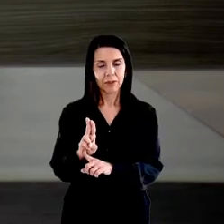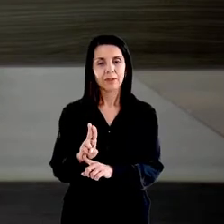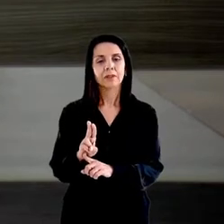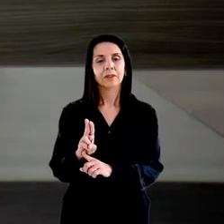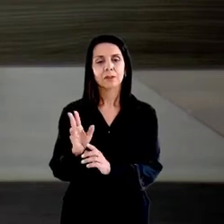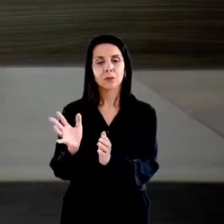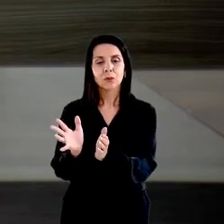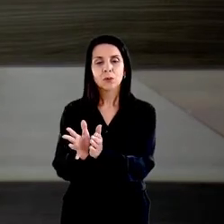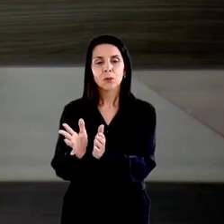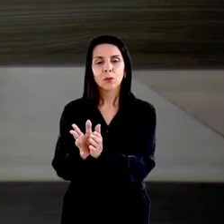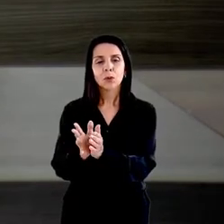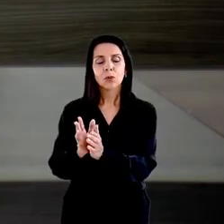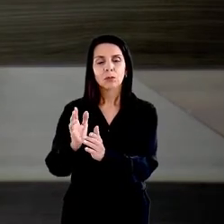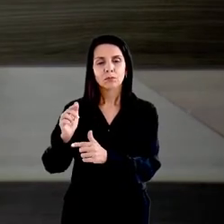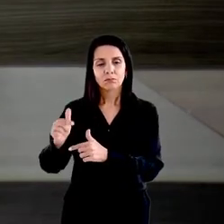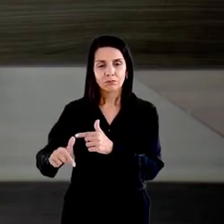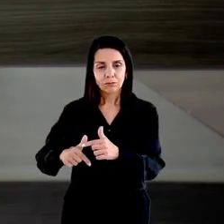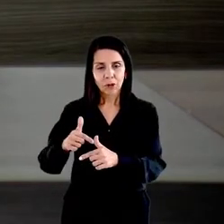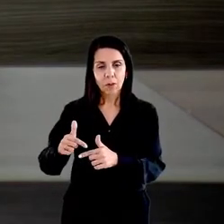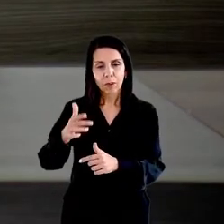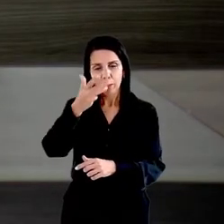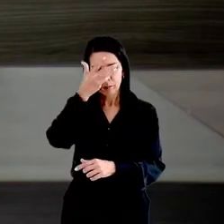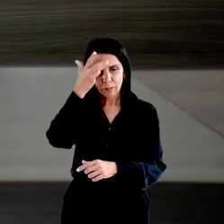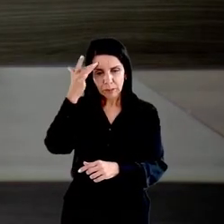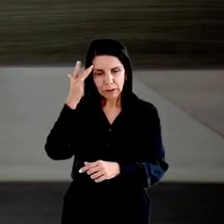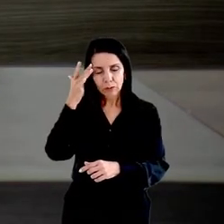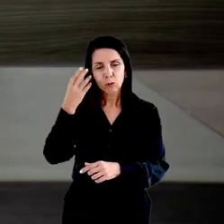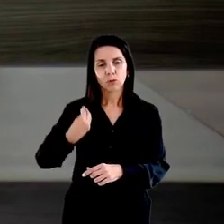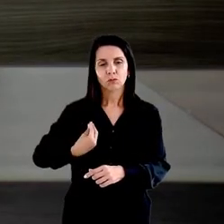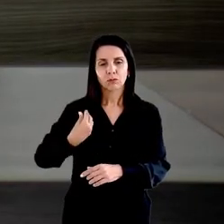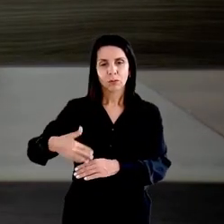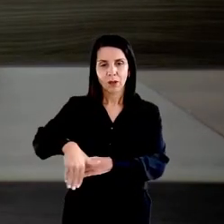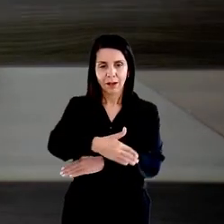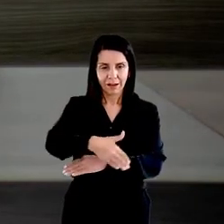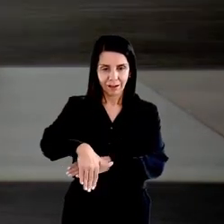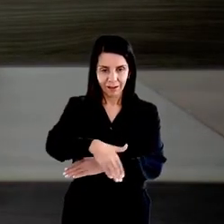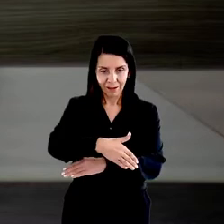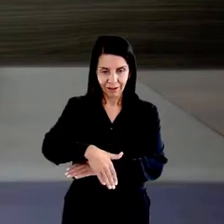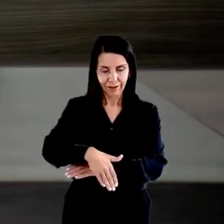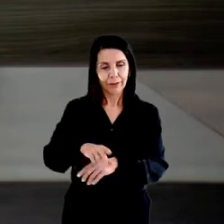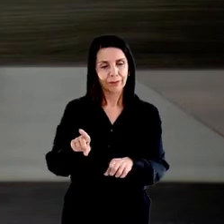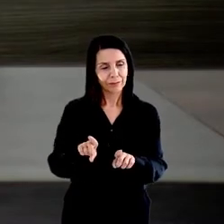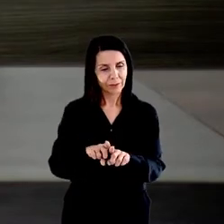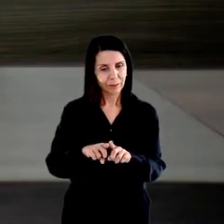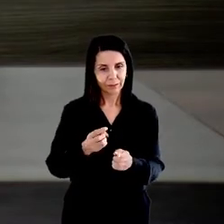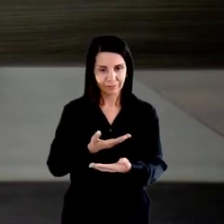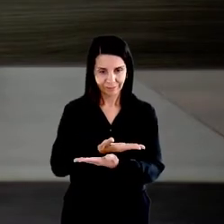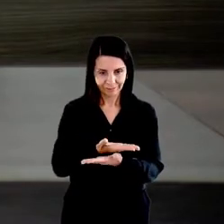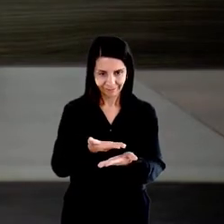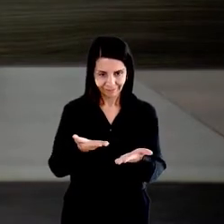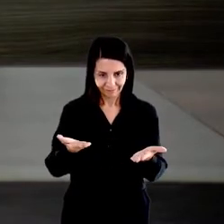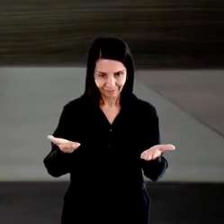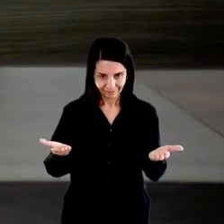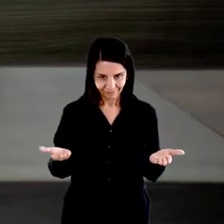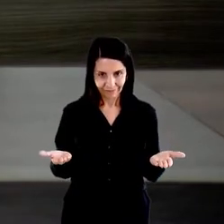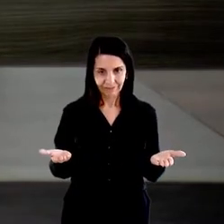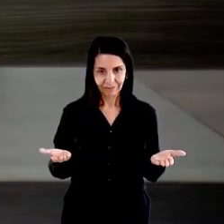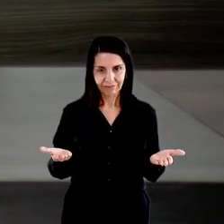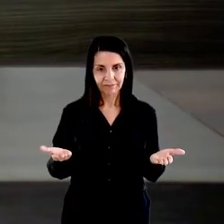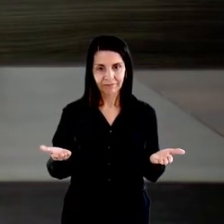Defesa das Pessoas em Situação de Rua, assim como todas e todos que estão acompanhando